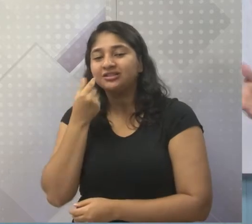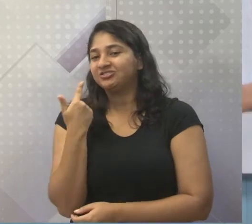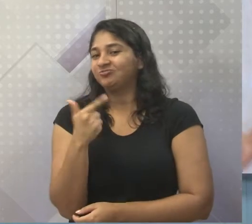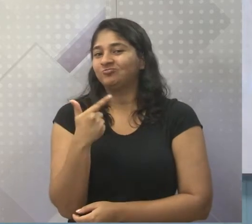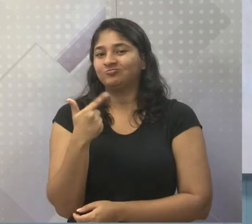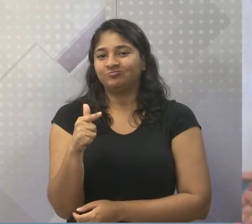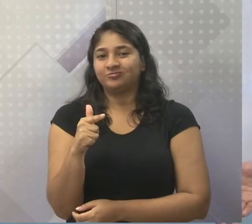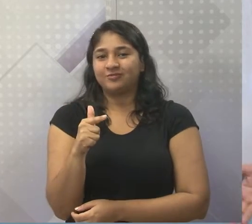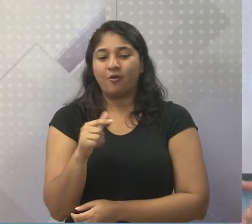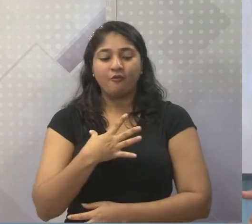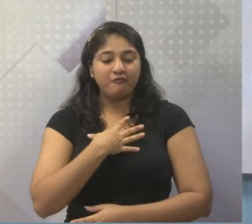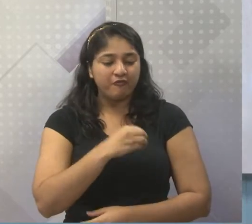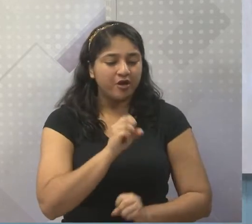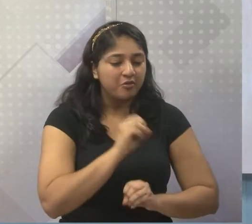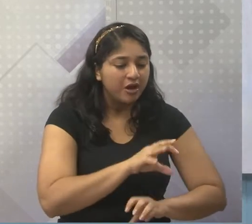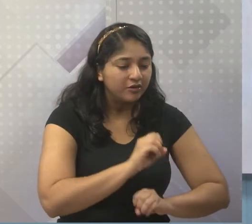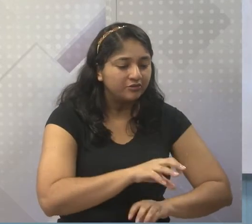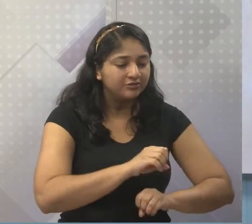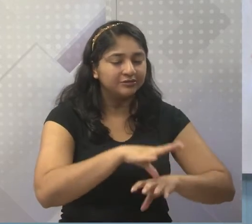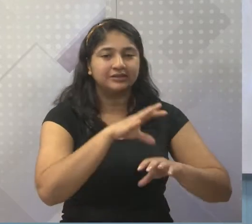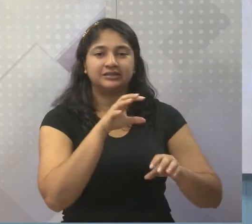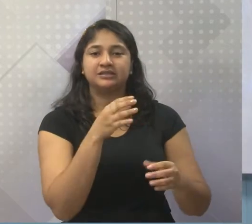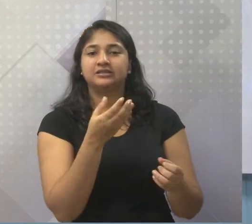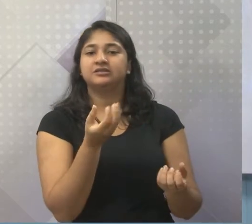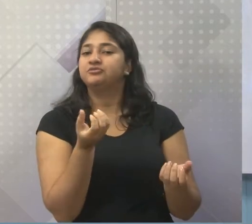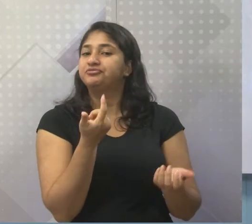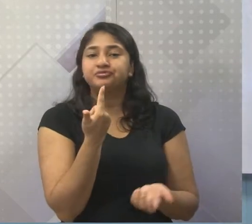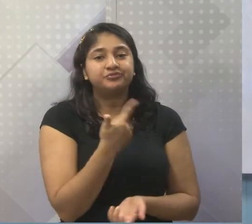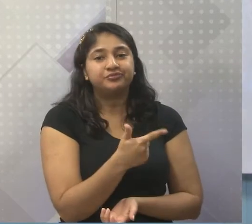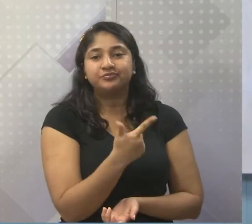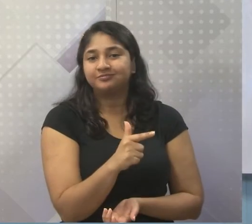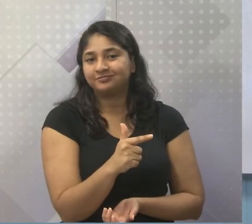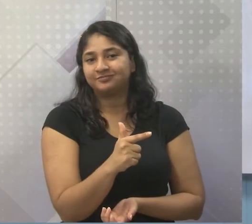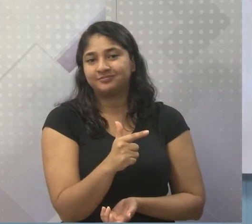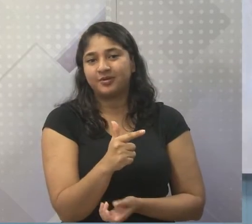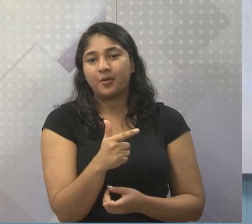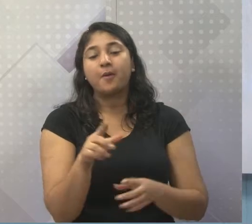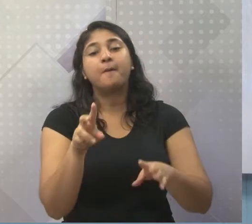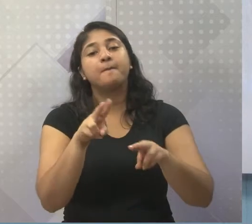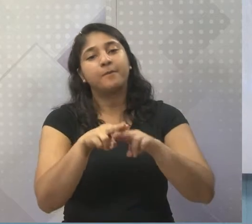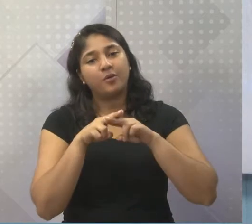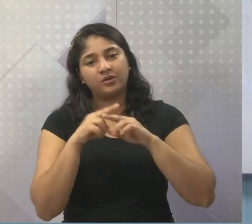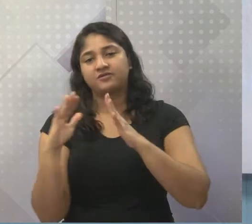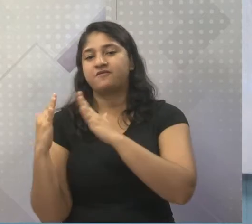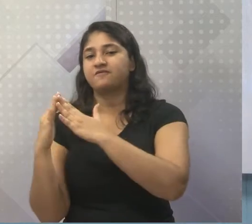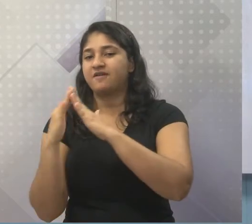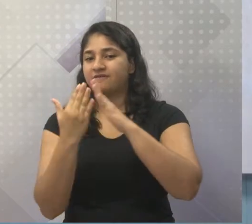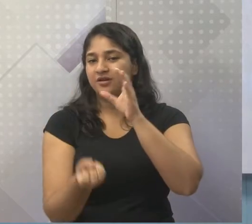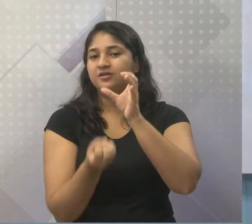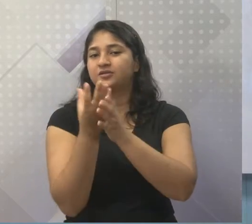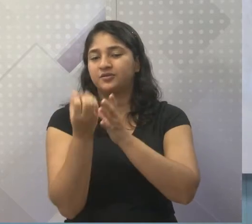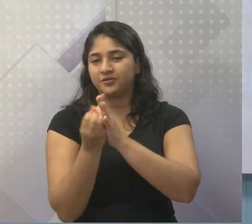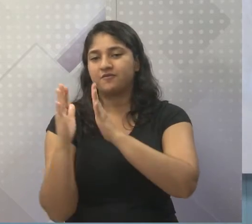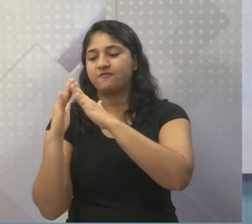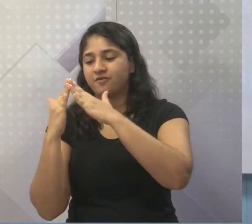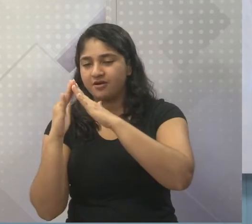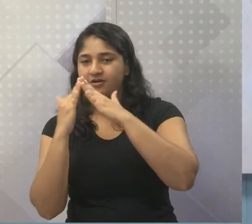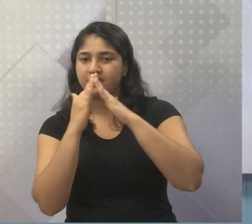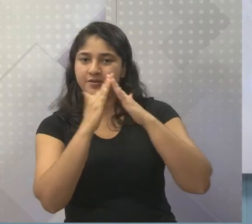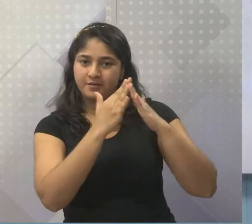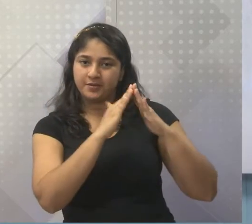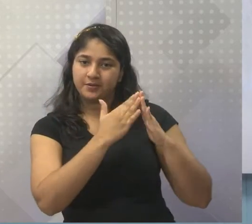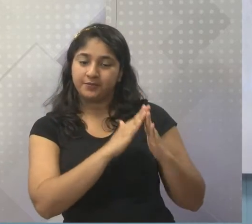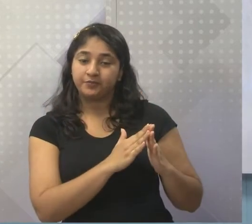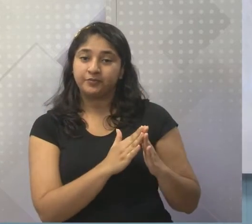puderam educar seus filhos? O foi o resultado do nosso país? Muitas favelas. E aí, essas